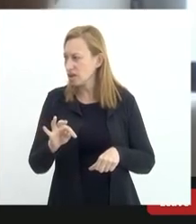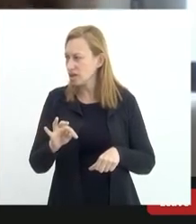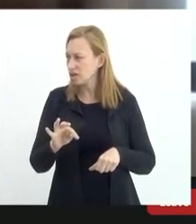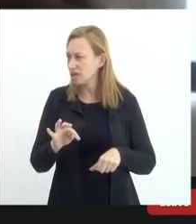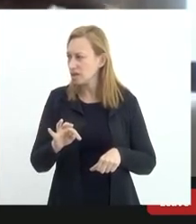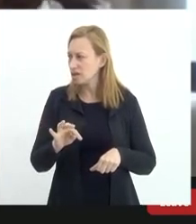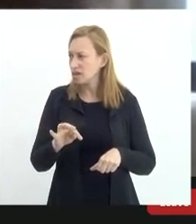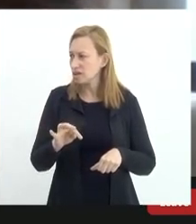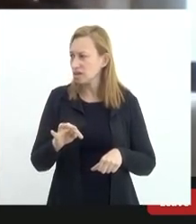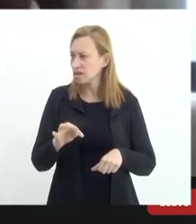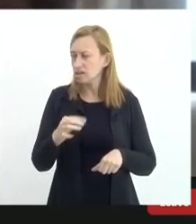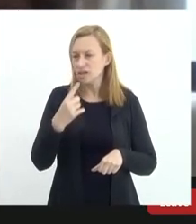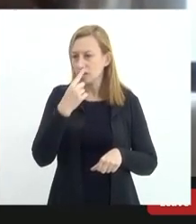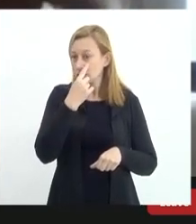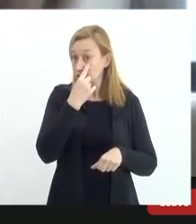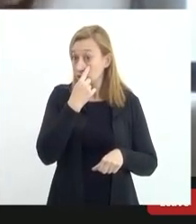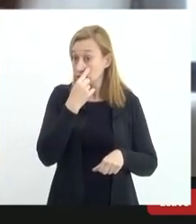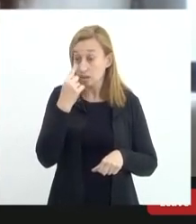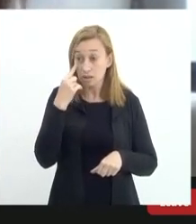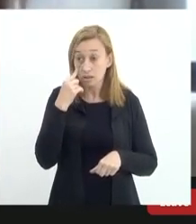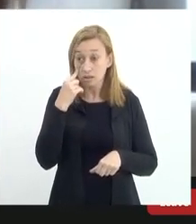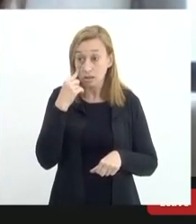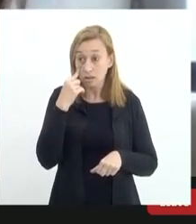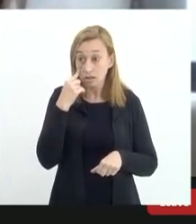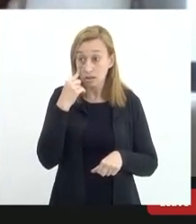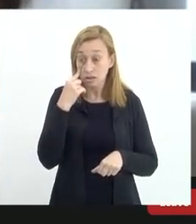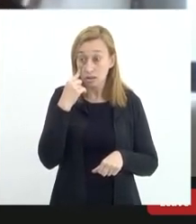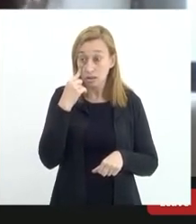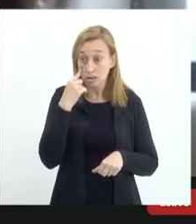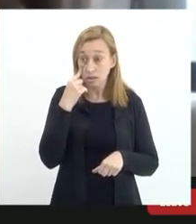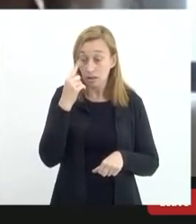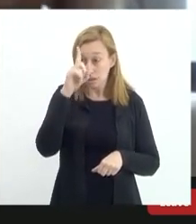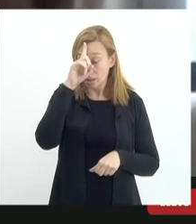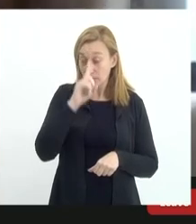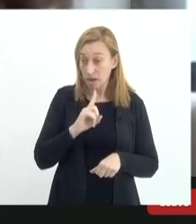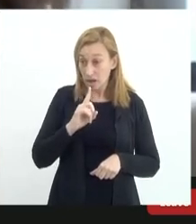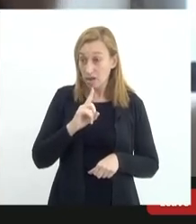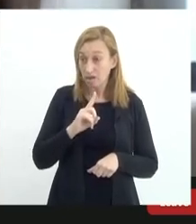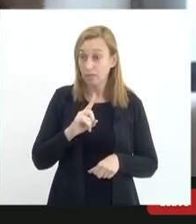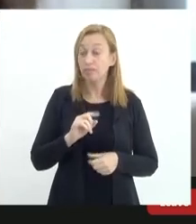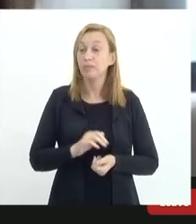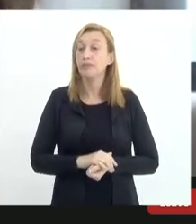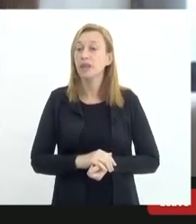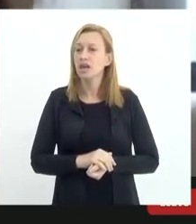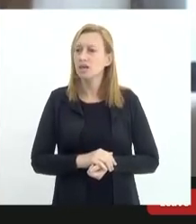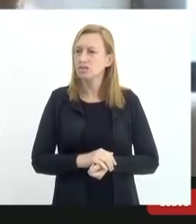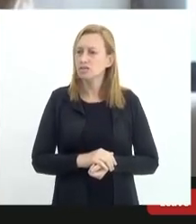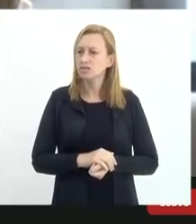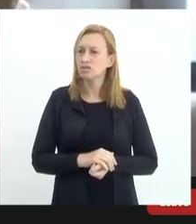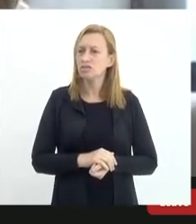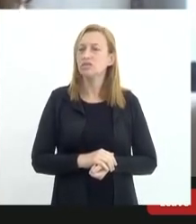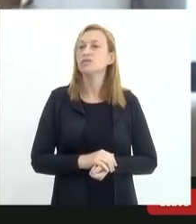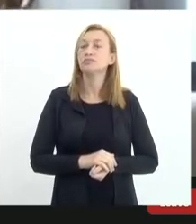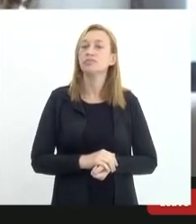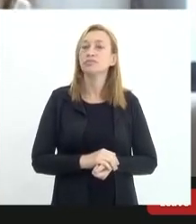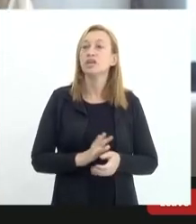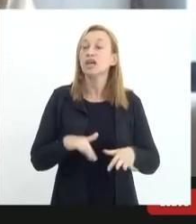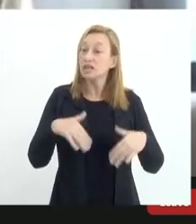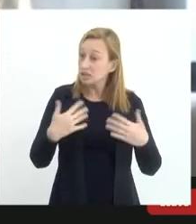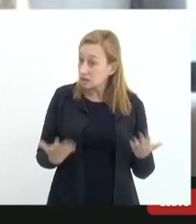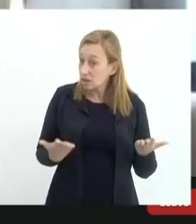mil crianças que nasce uma tem doença alciforme e essa doença se cura com esse transplante então